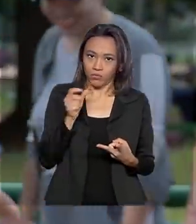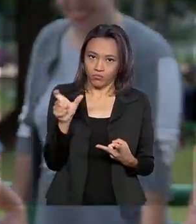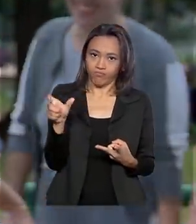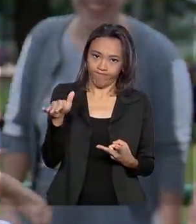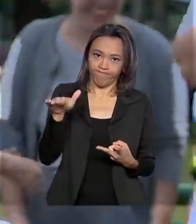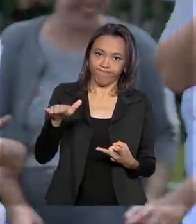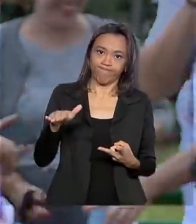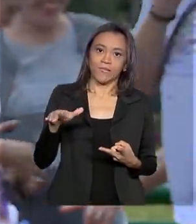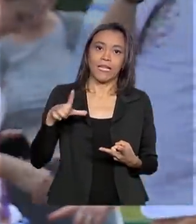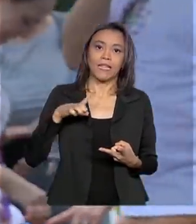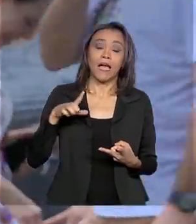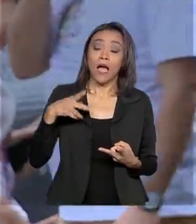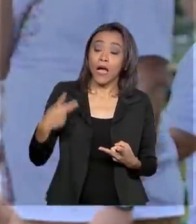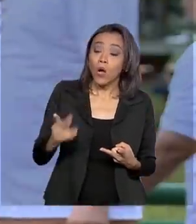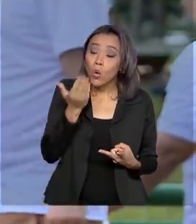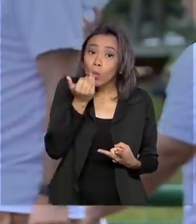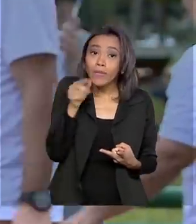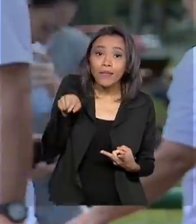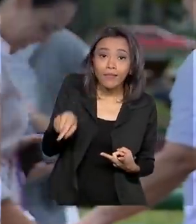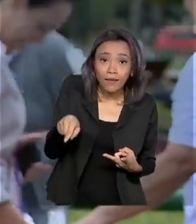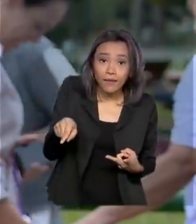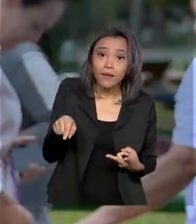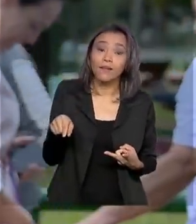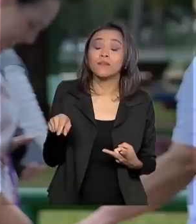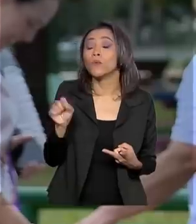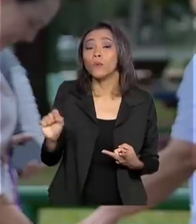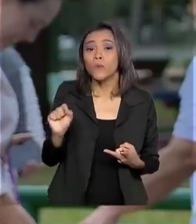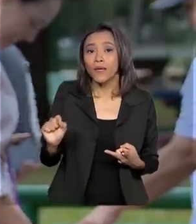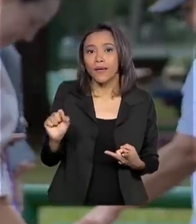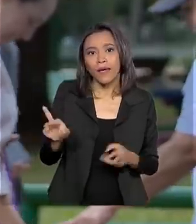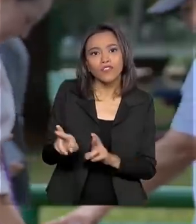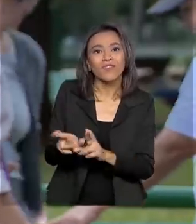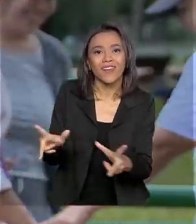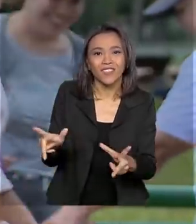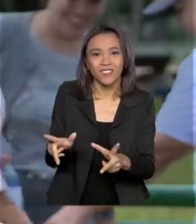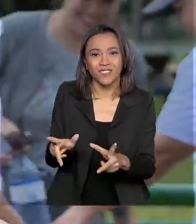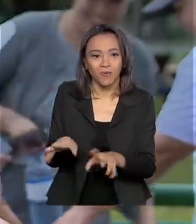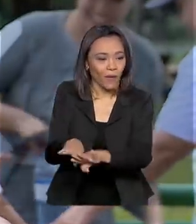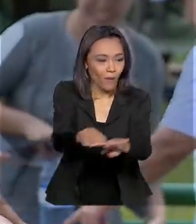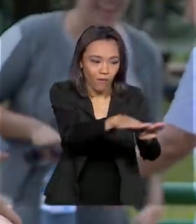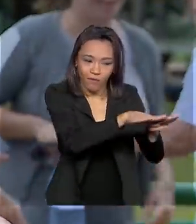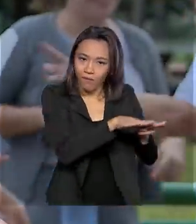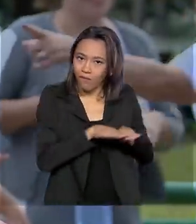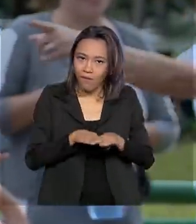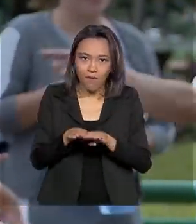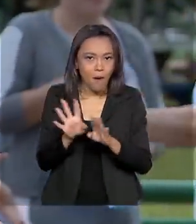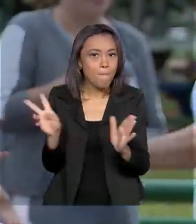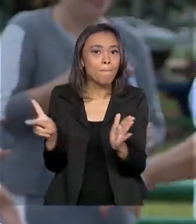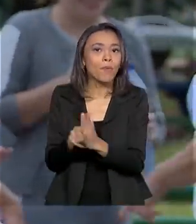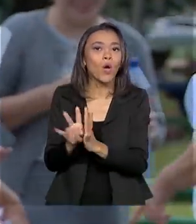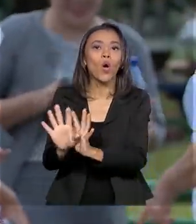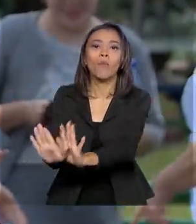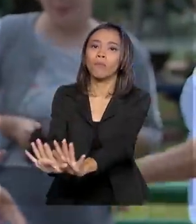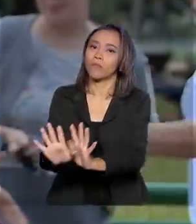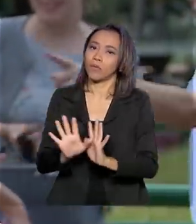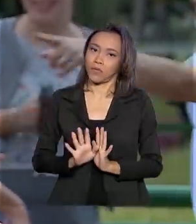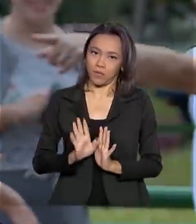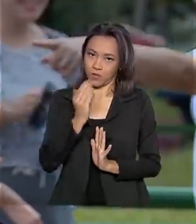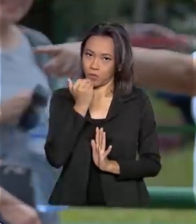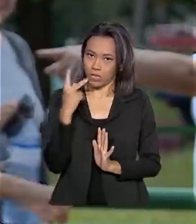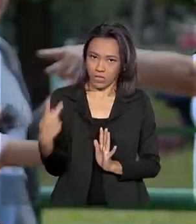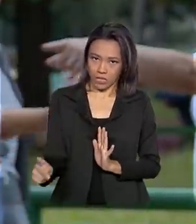A alimentação dele tem que ser uma alimentação diferenciada, uma alimentação própria para ele.